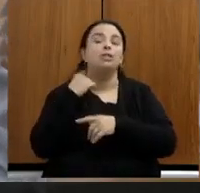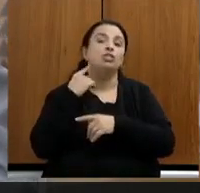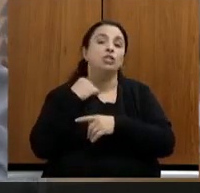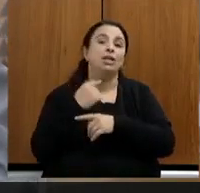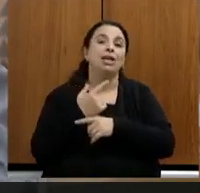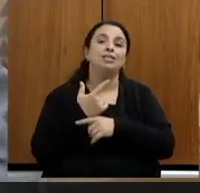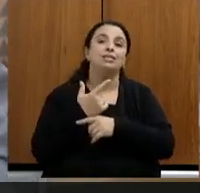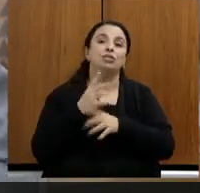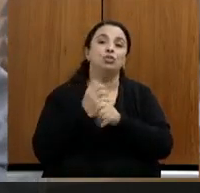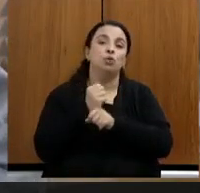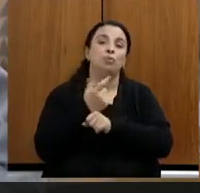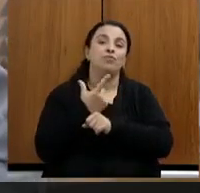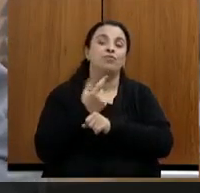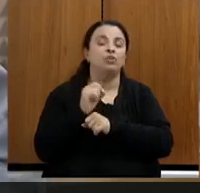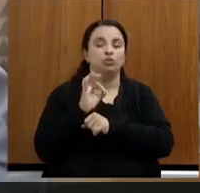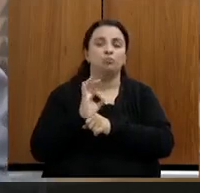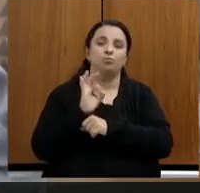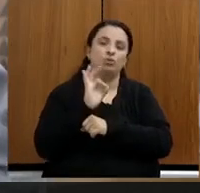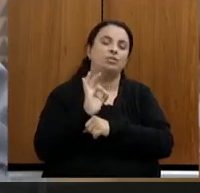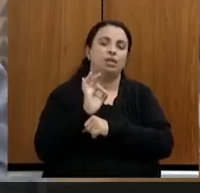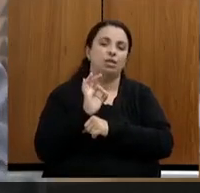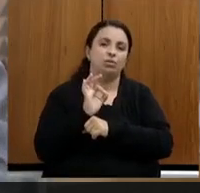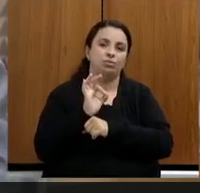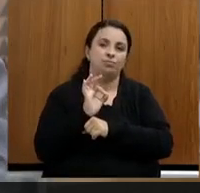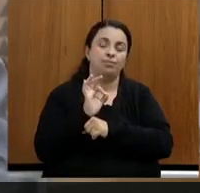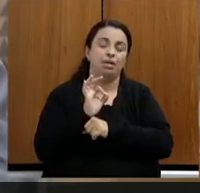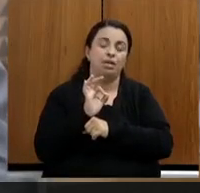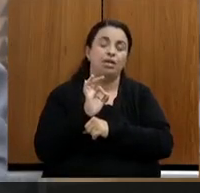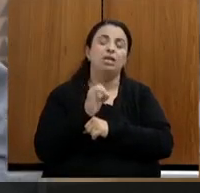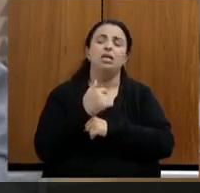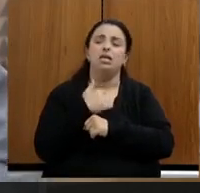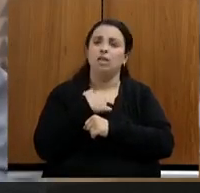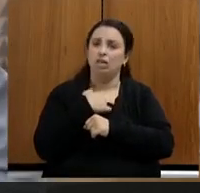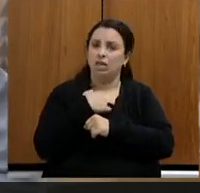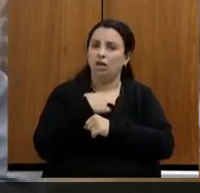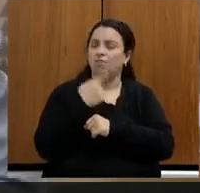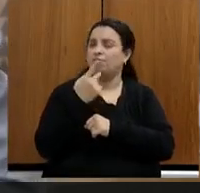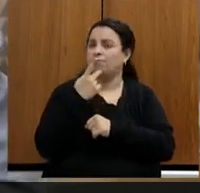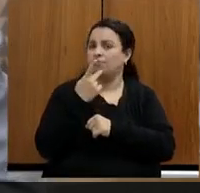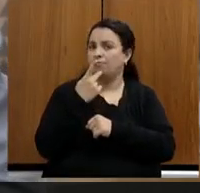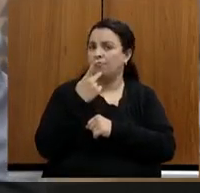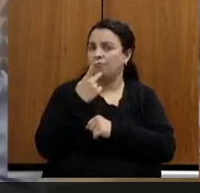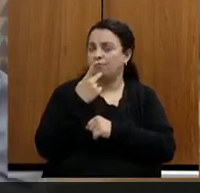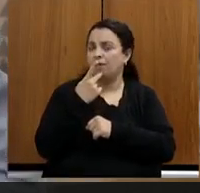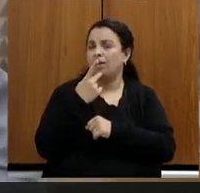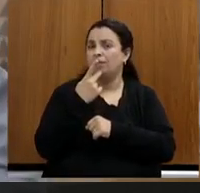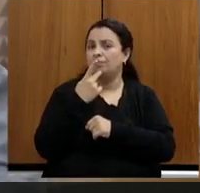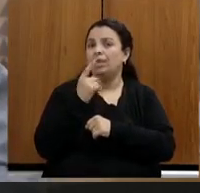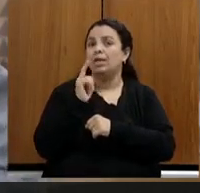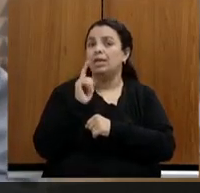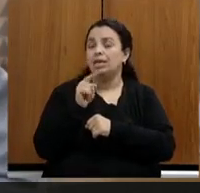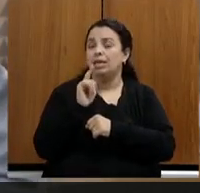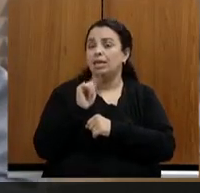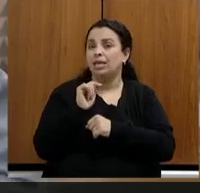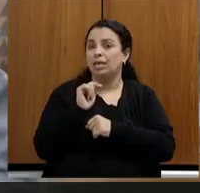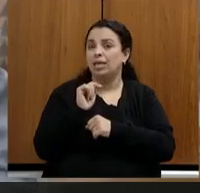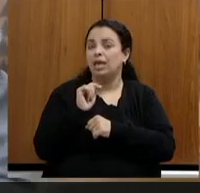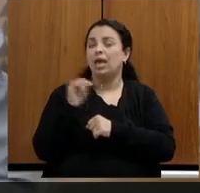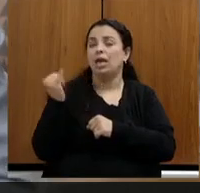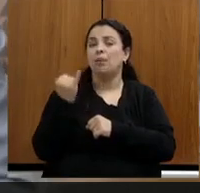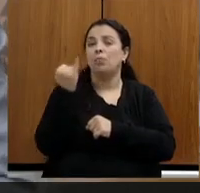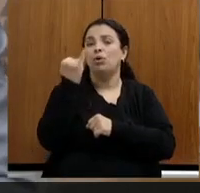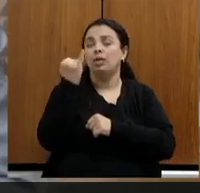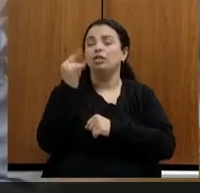e eu quero ressaltar que a geração distribuída é muito importante para o nosso Estado